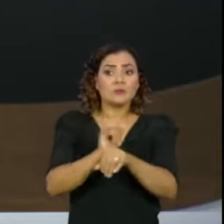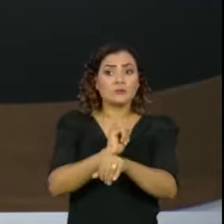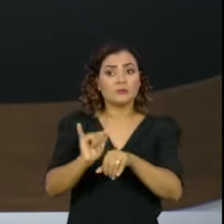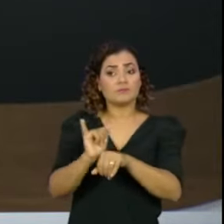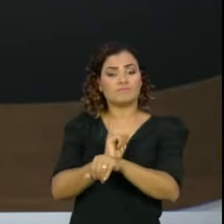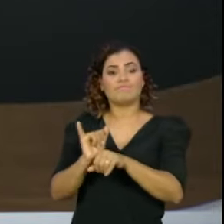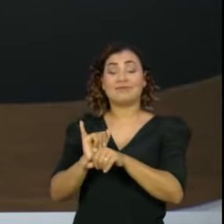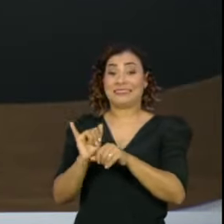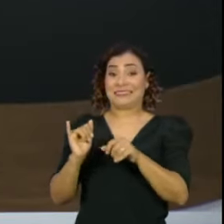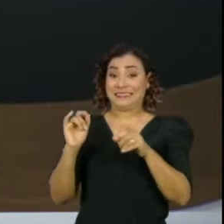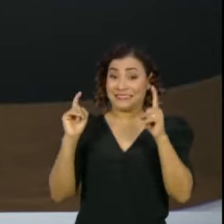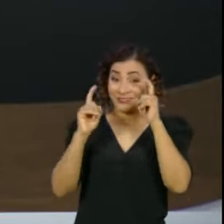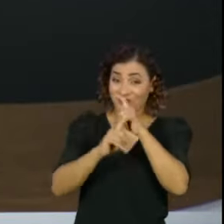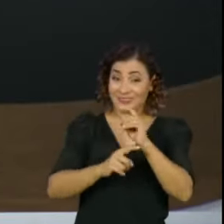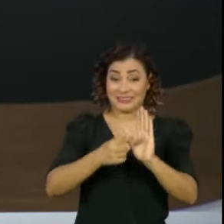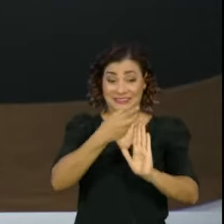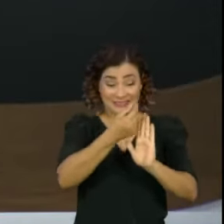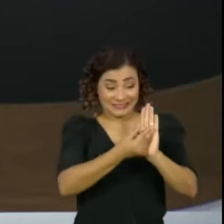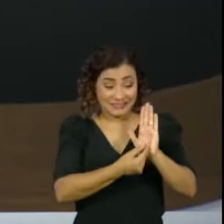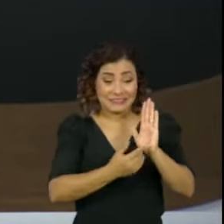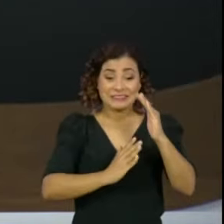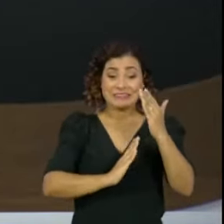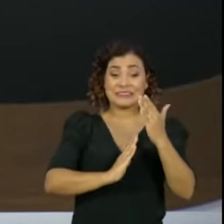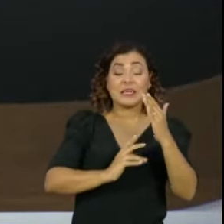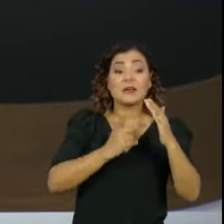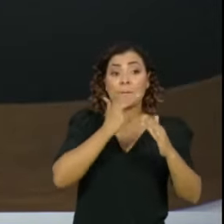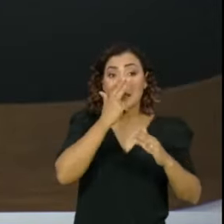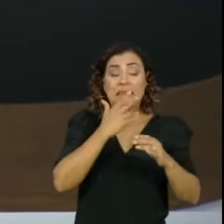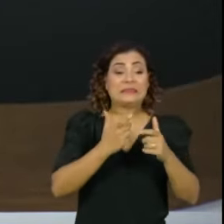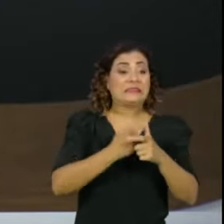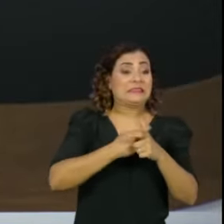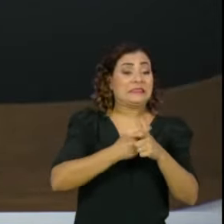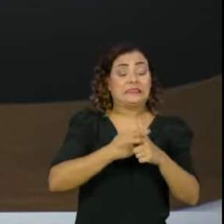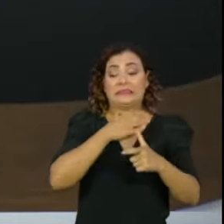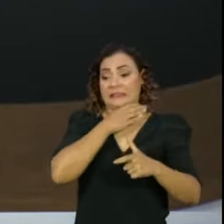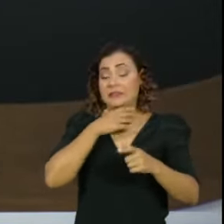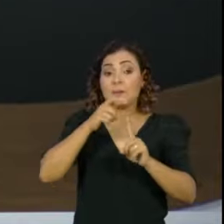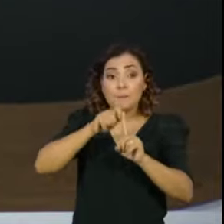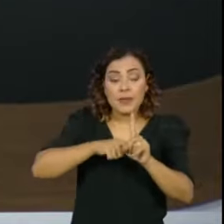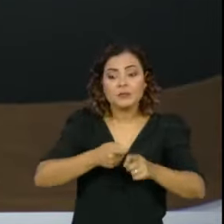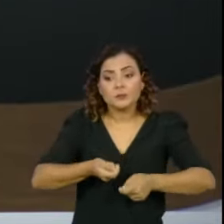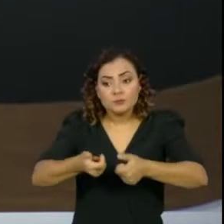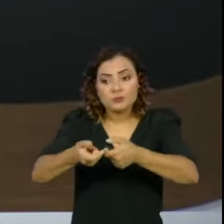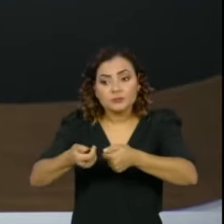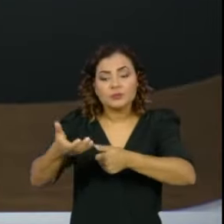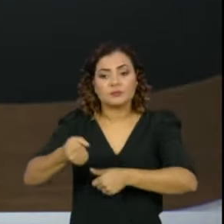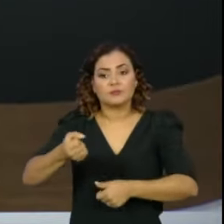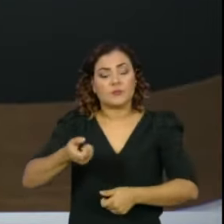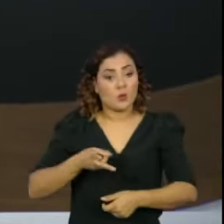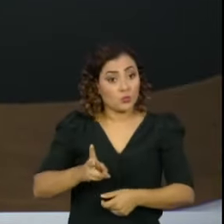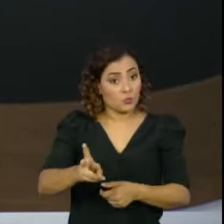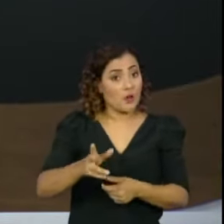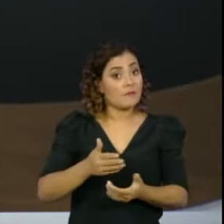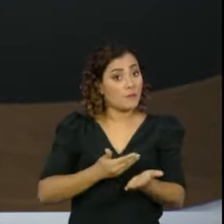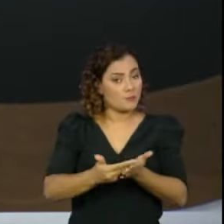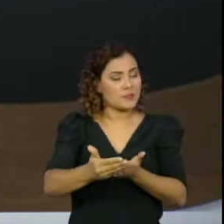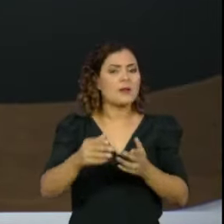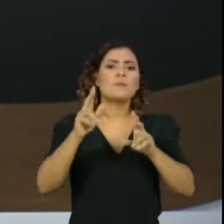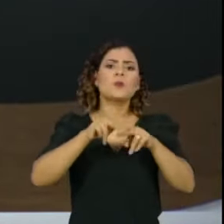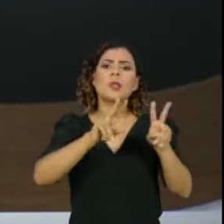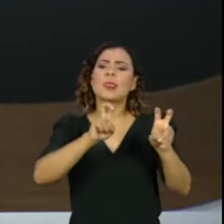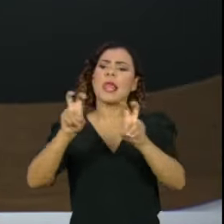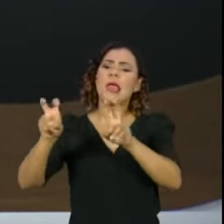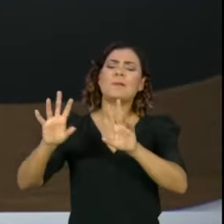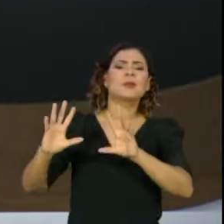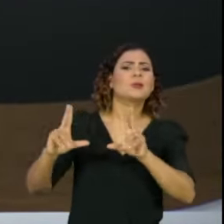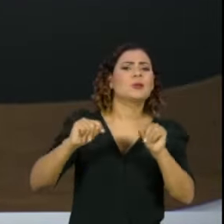complexa engenharia fiscal que permita retomar ainda neste mês o auxílio emergencial. Para falar sobre todos